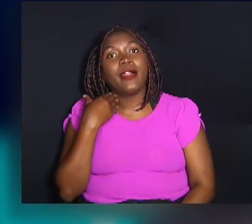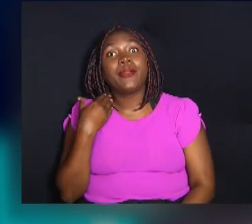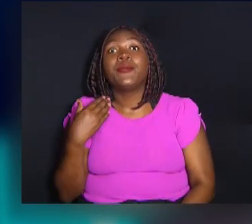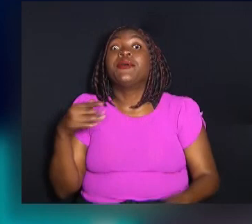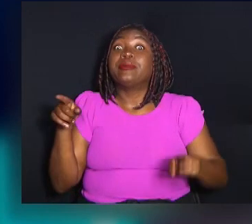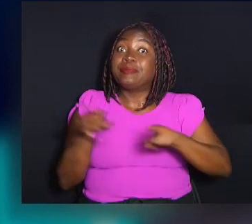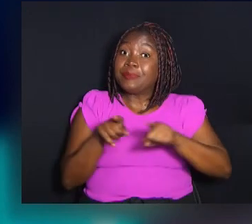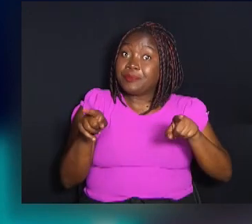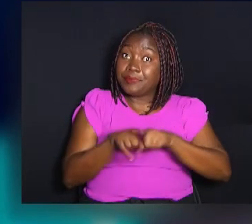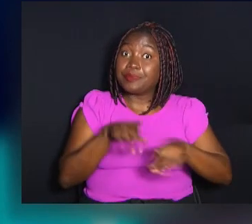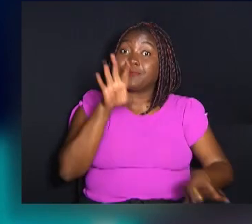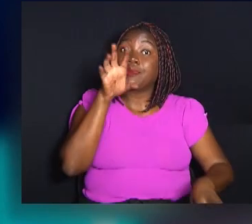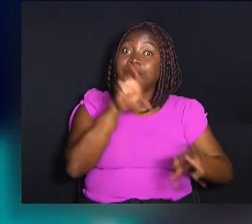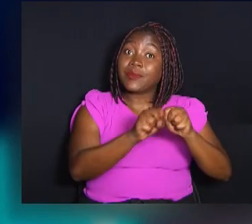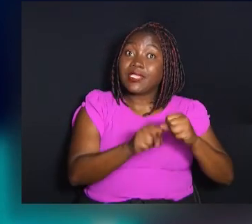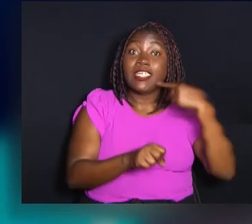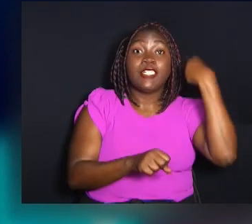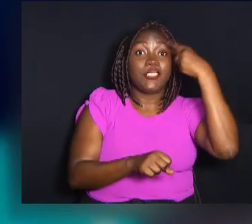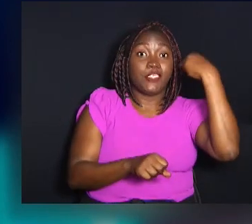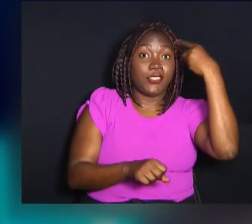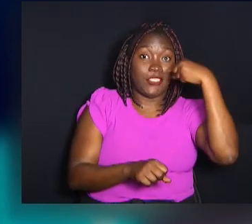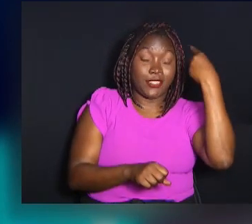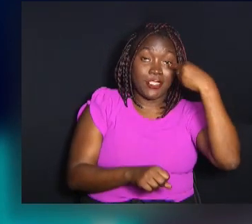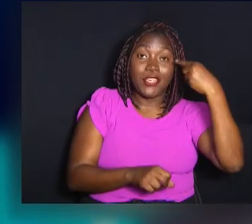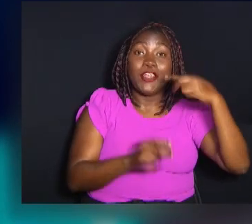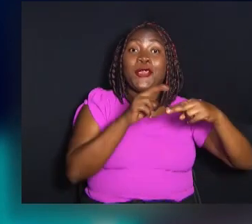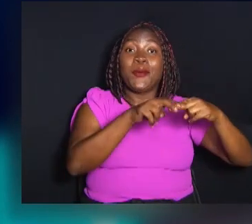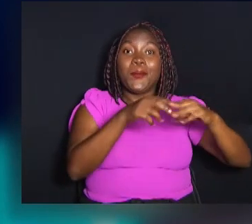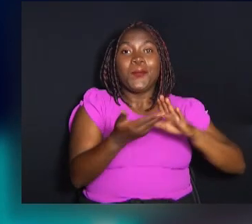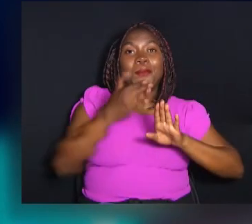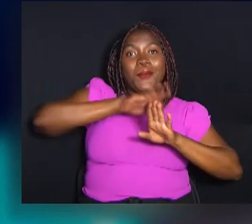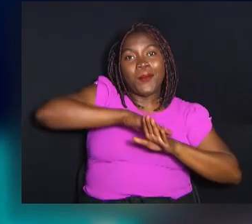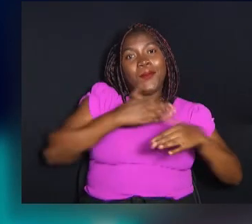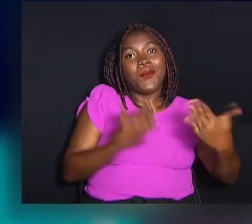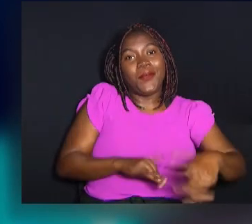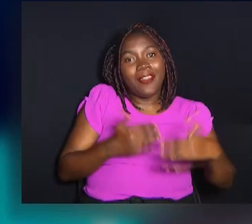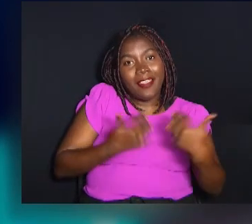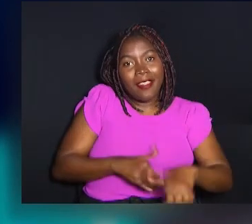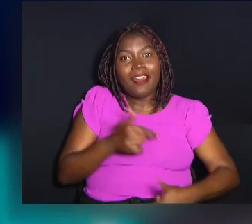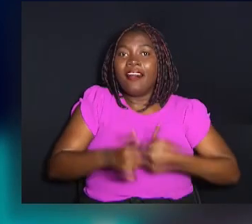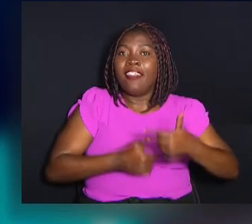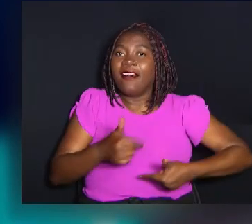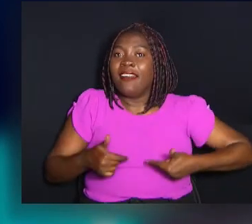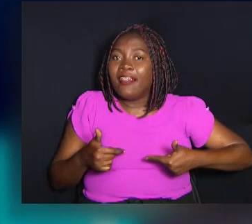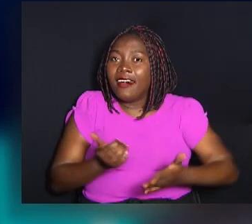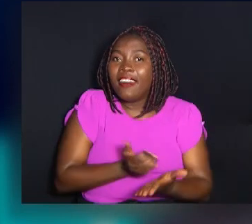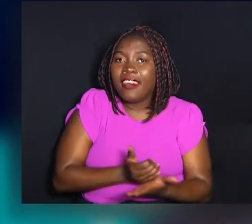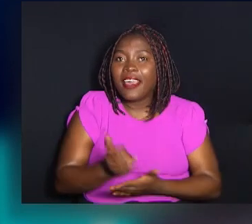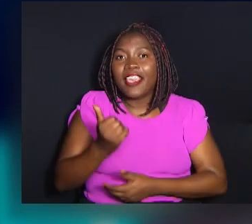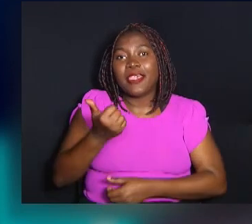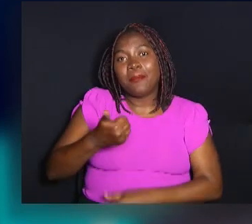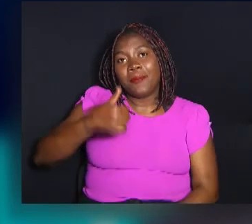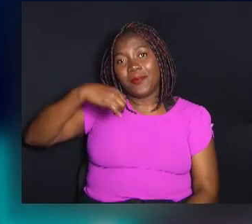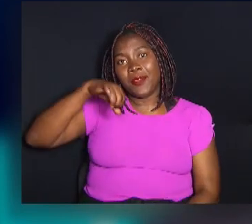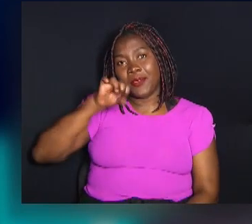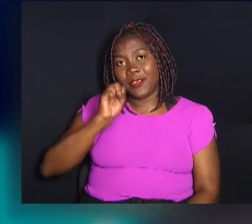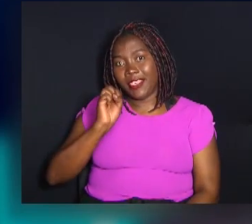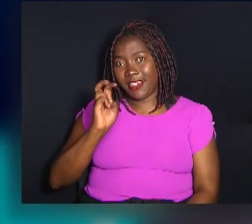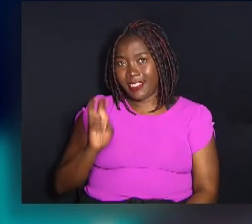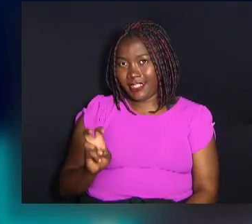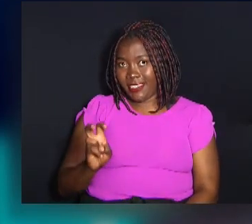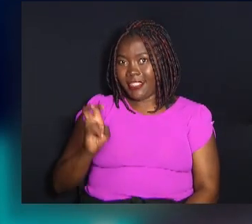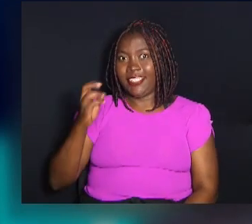bancário. Em paralelo, se formou em direito e, por meio de concurso, começou a trabalhar em